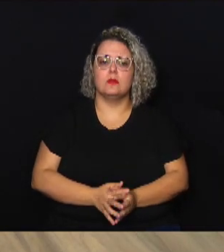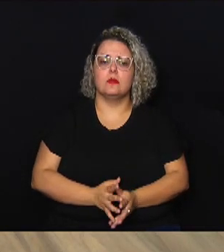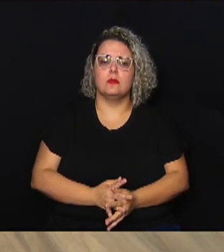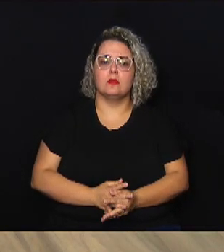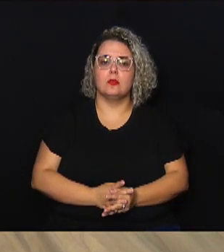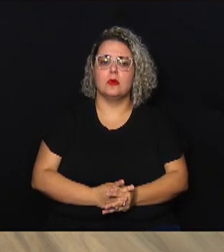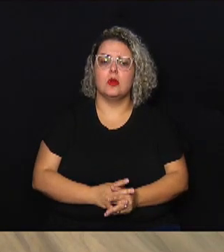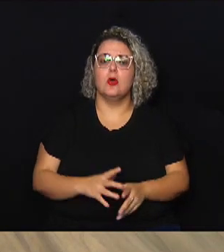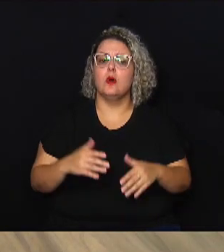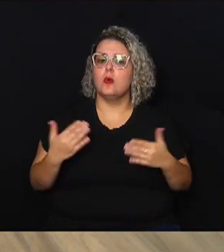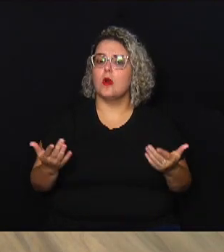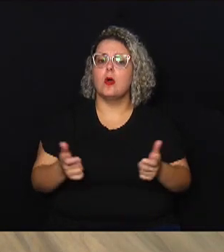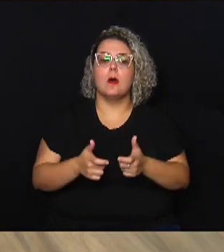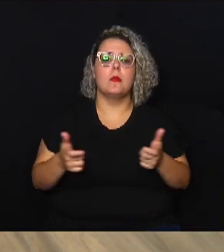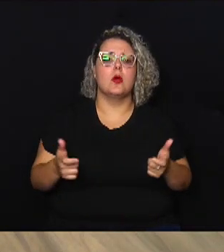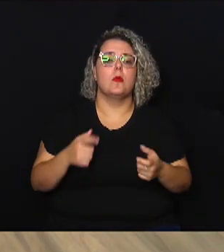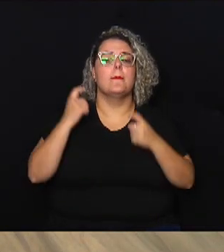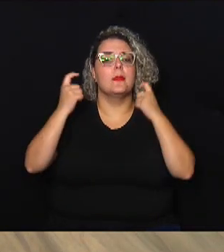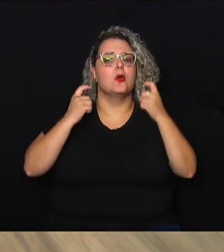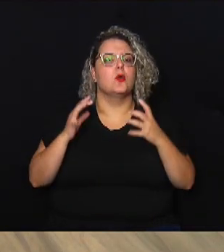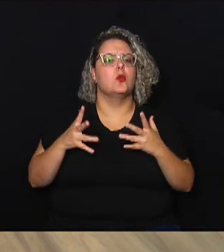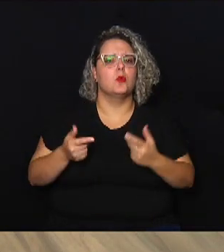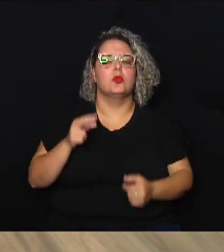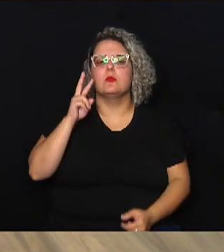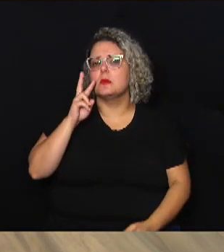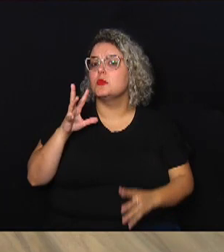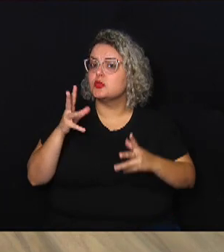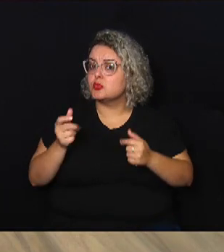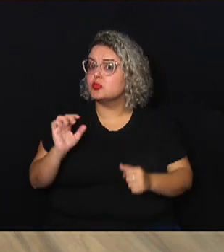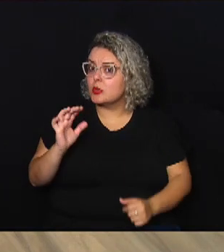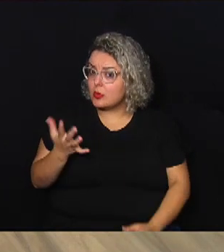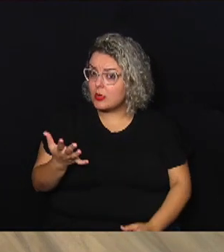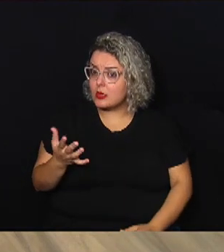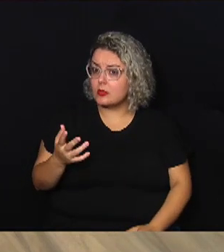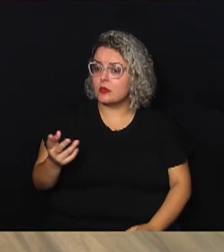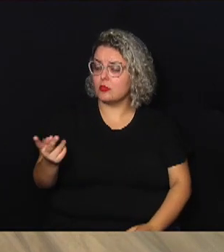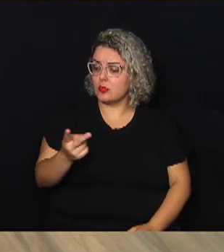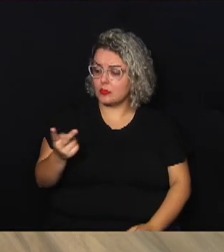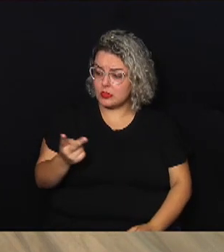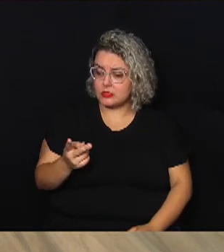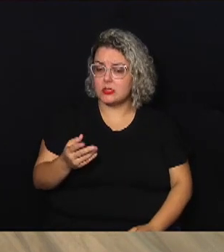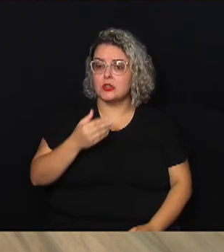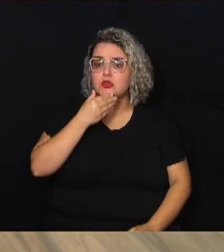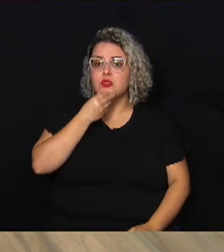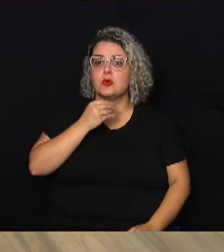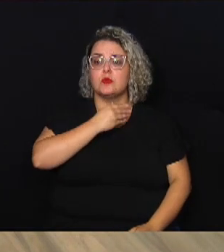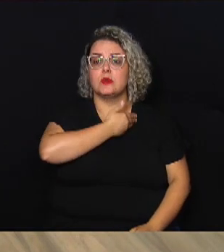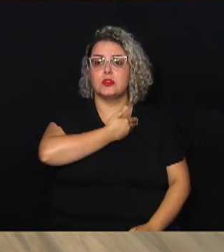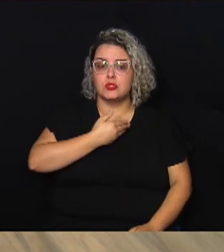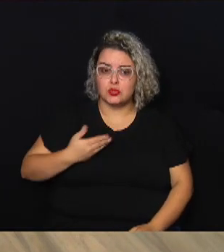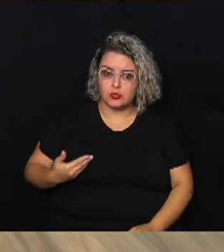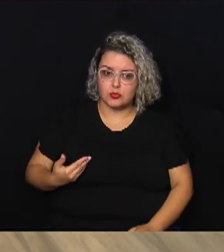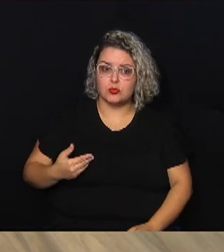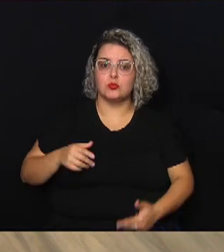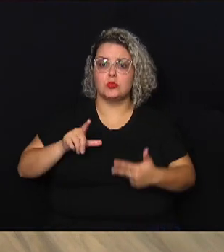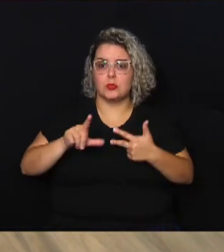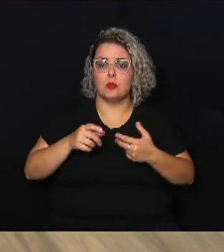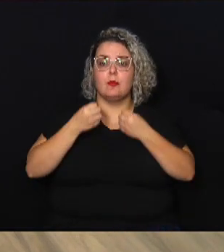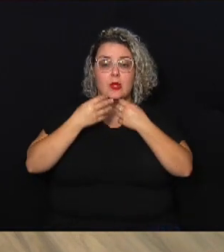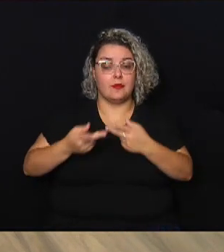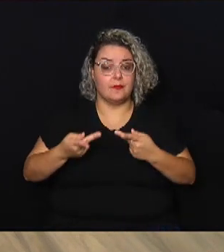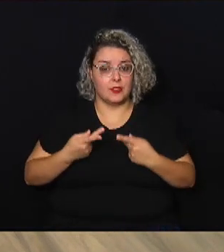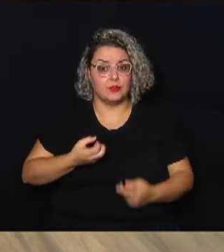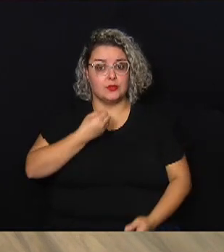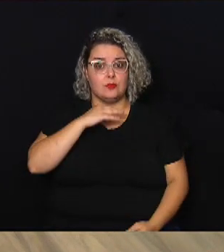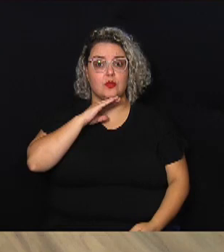preocupação quando a gente vê tudo isso acontecendo, vocês sendo homens públicos legisladores? Sejam bem-vindos e uma boa tarde.